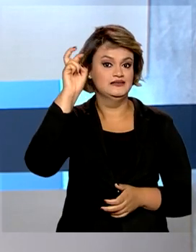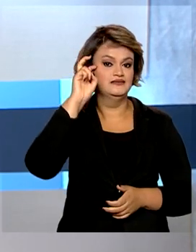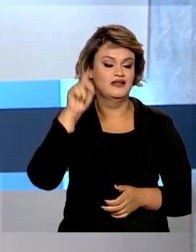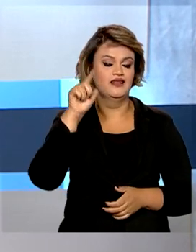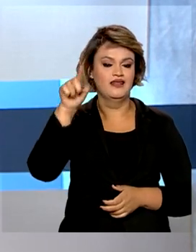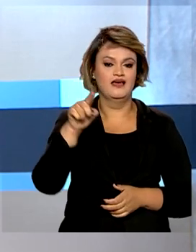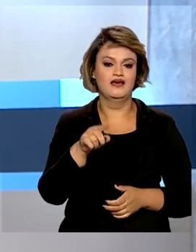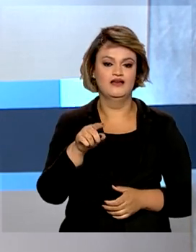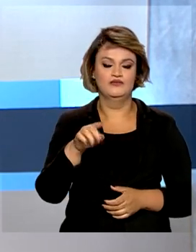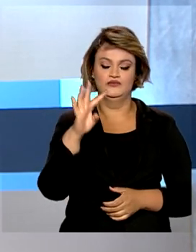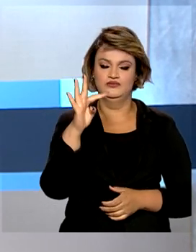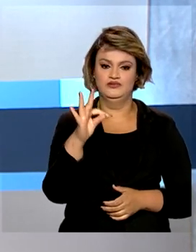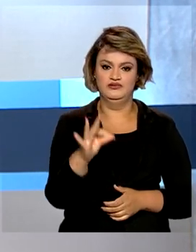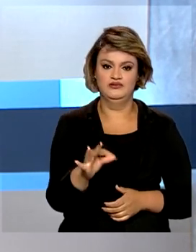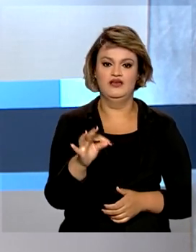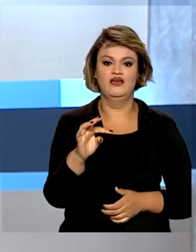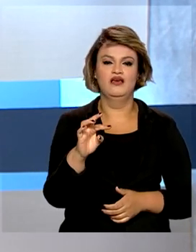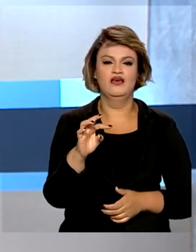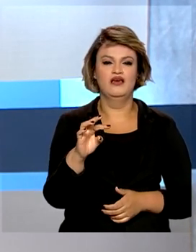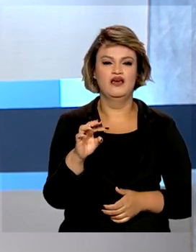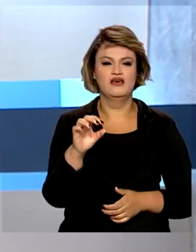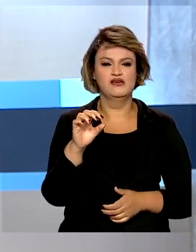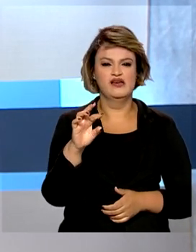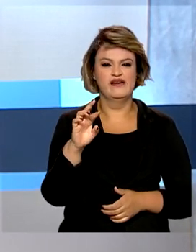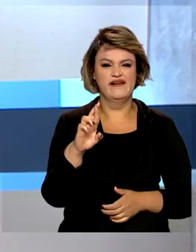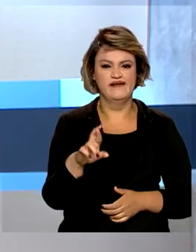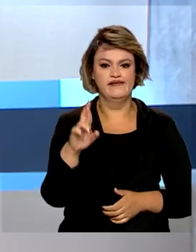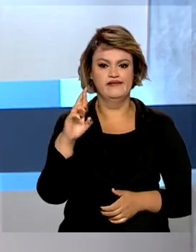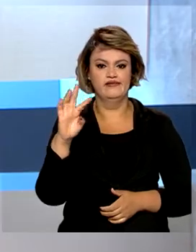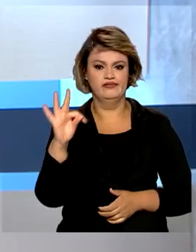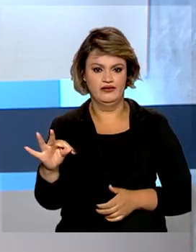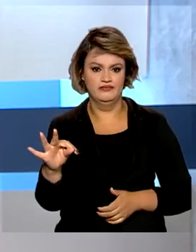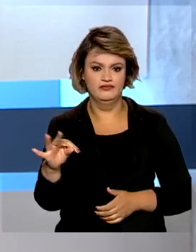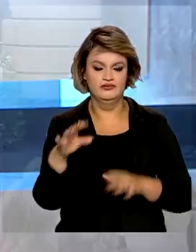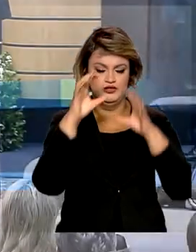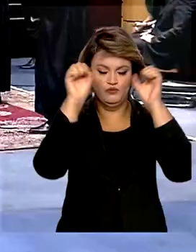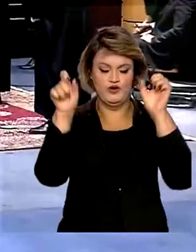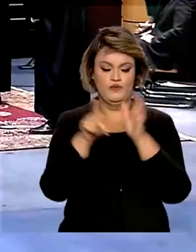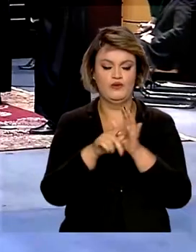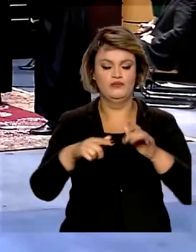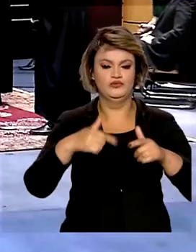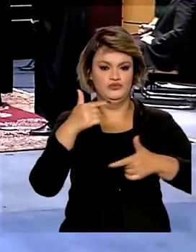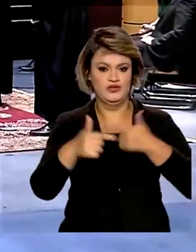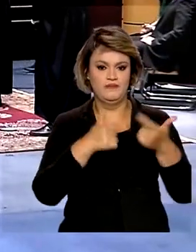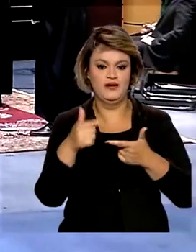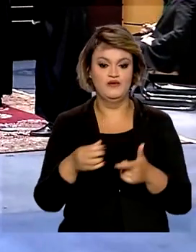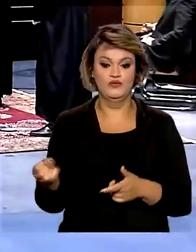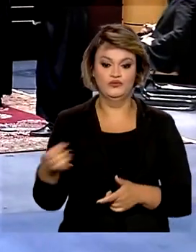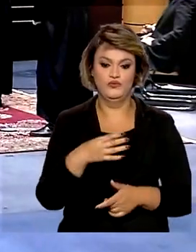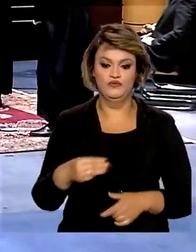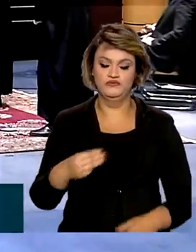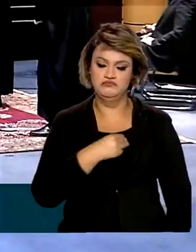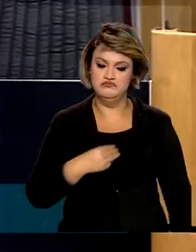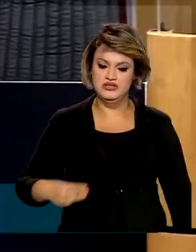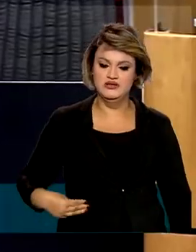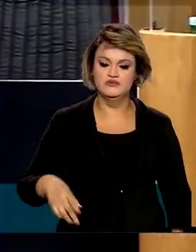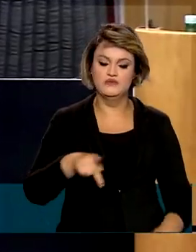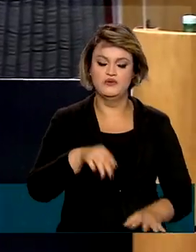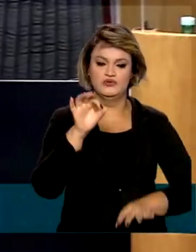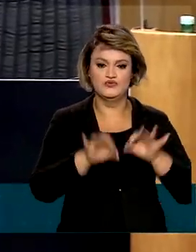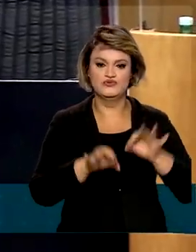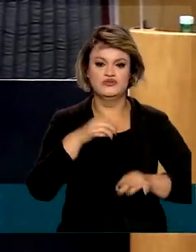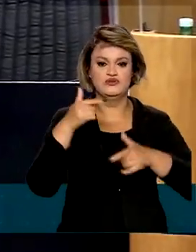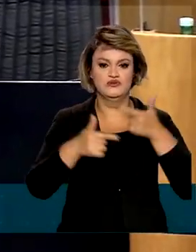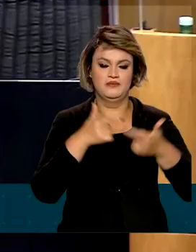do Tribunal Superior do Trabalho em Brasília, o desembargador Sérgio Pinto Martins tomou posse como ministro da mais alta Corte de Justiça do